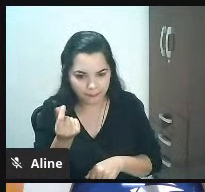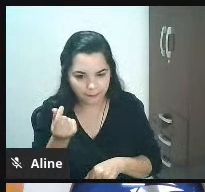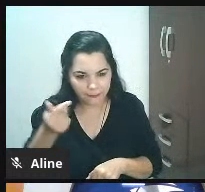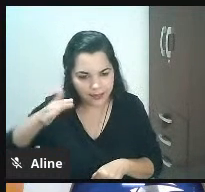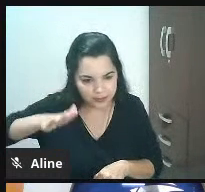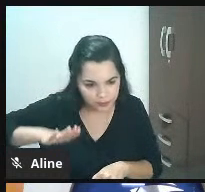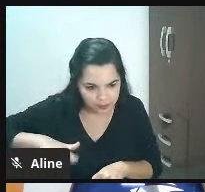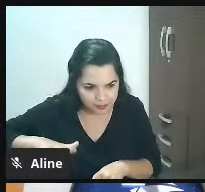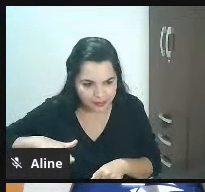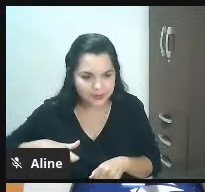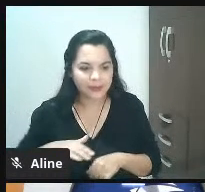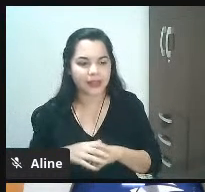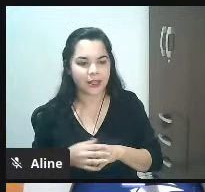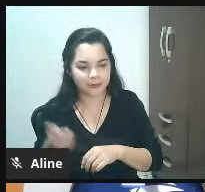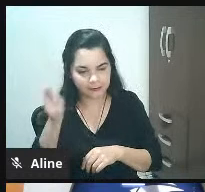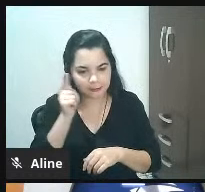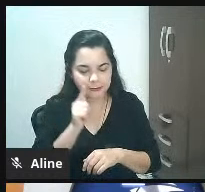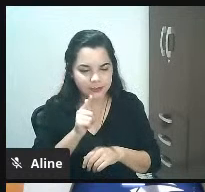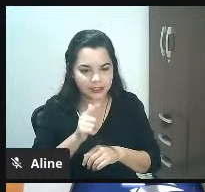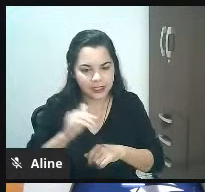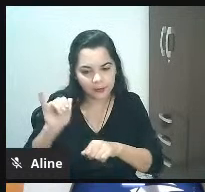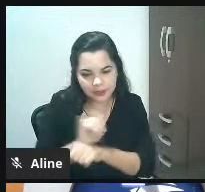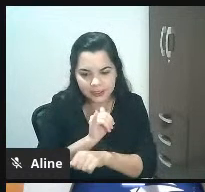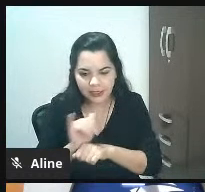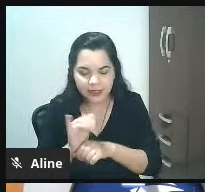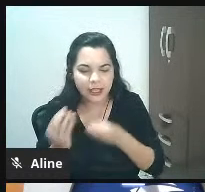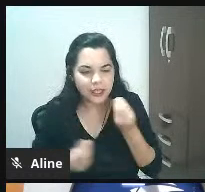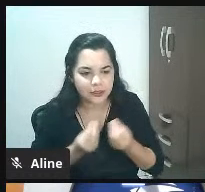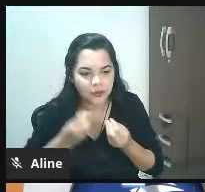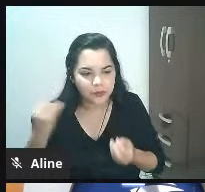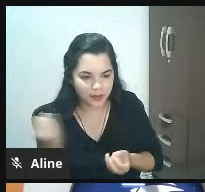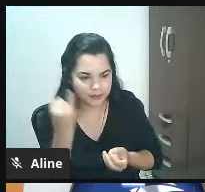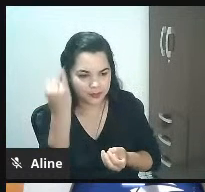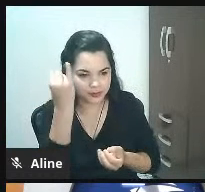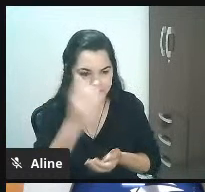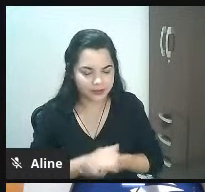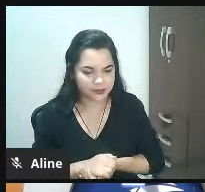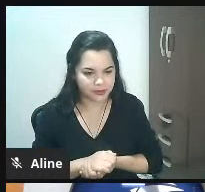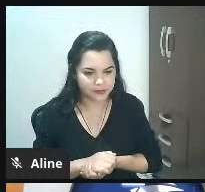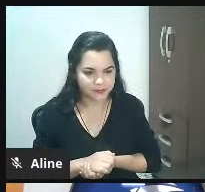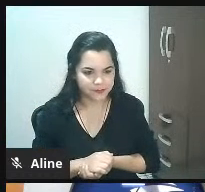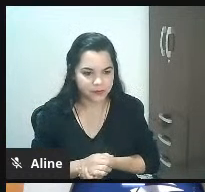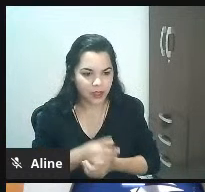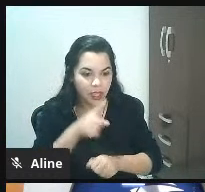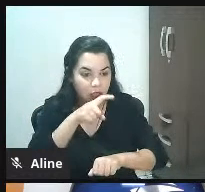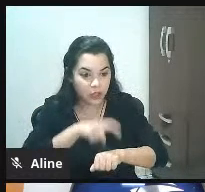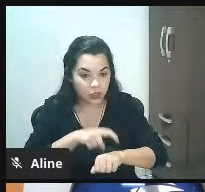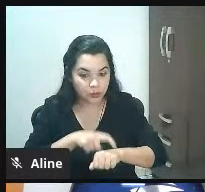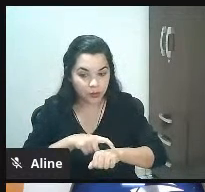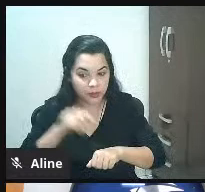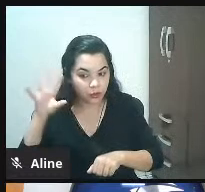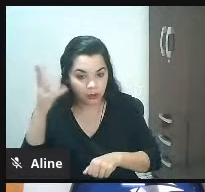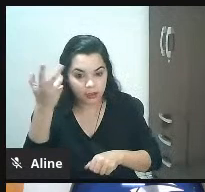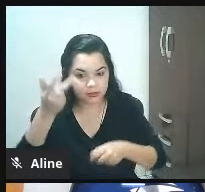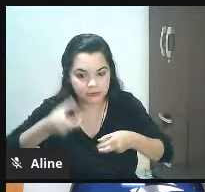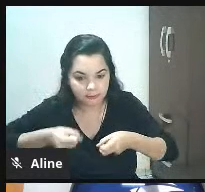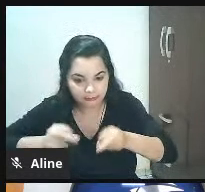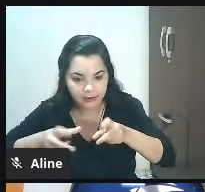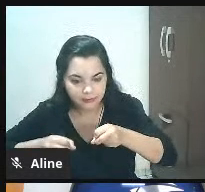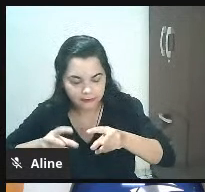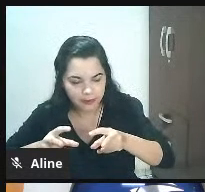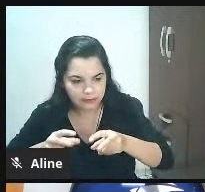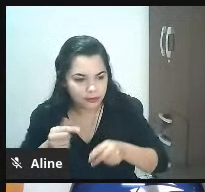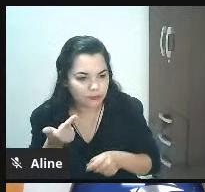ano? Qual a importância dessas estratégias? muito bom quando eu resolvo vender sem